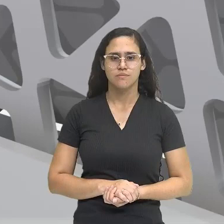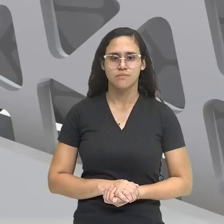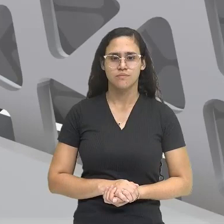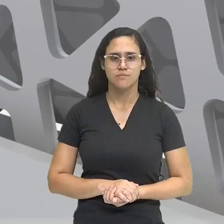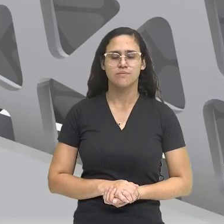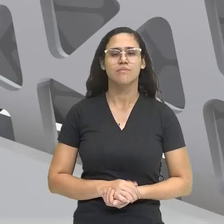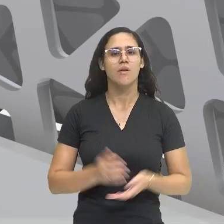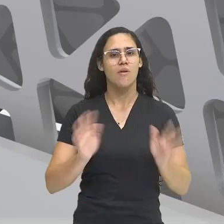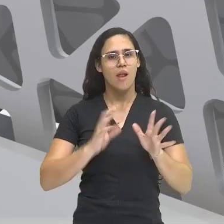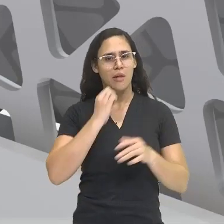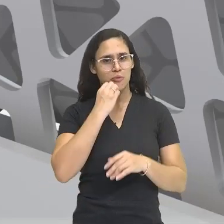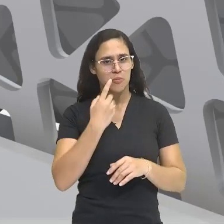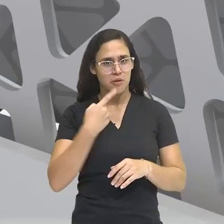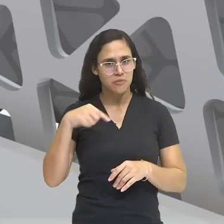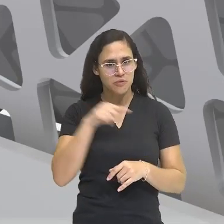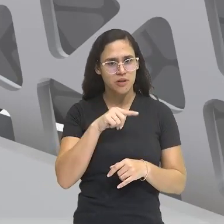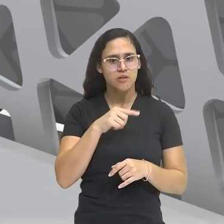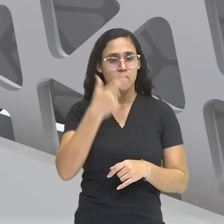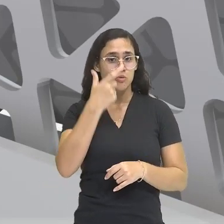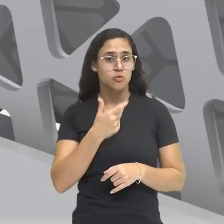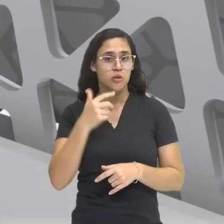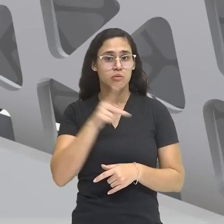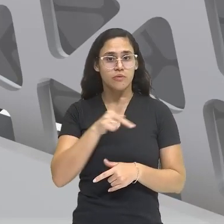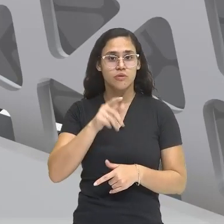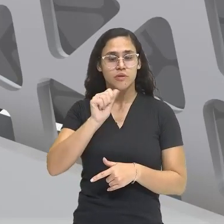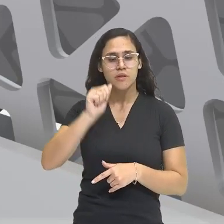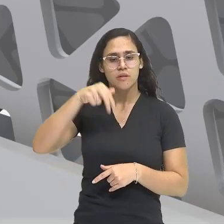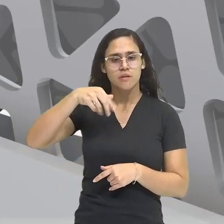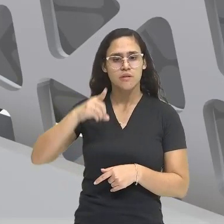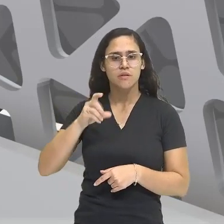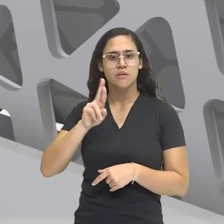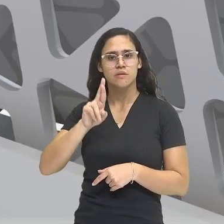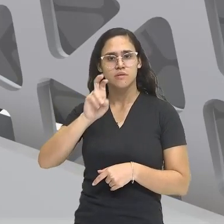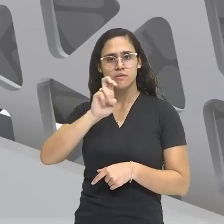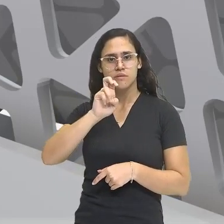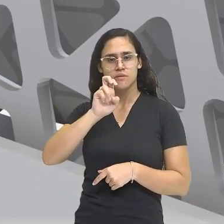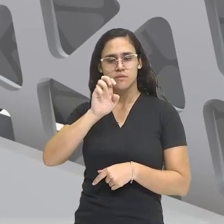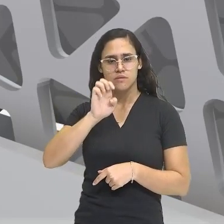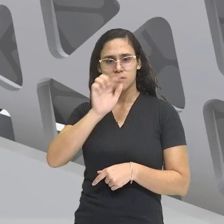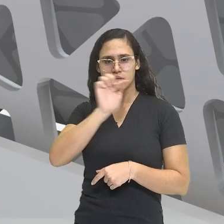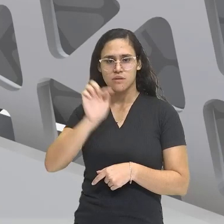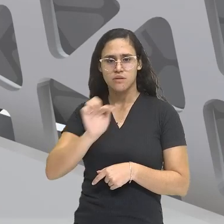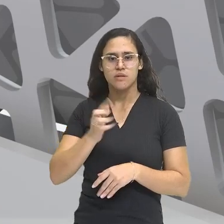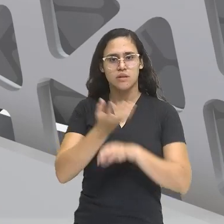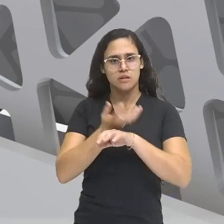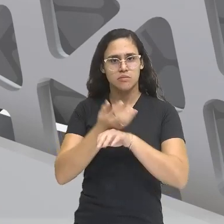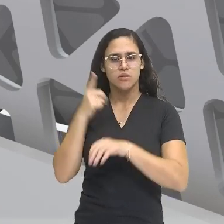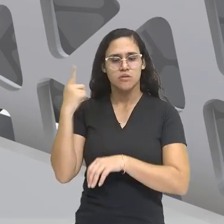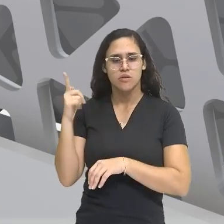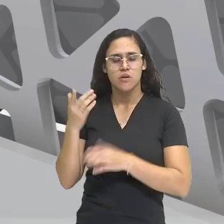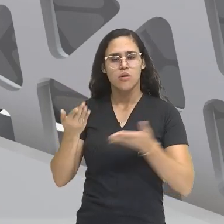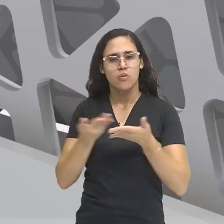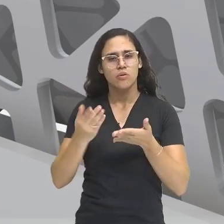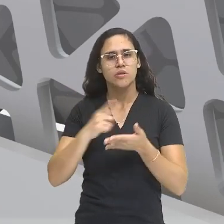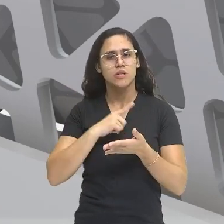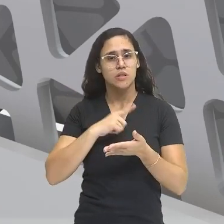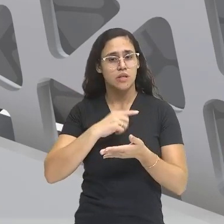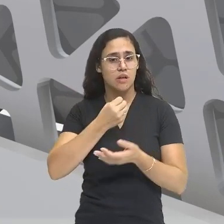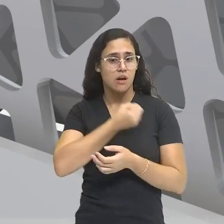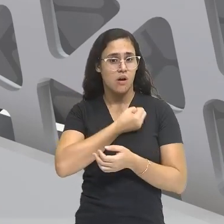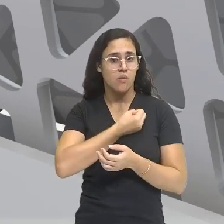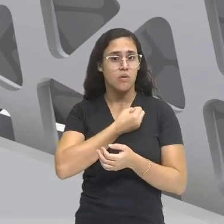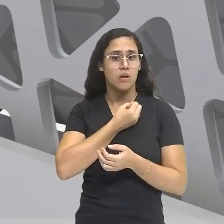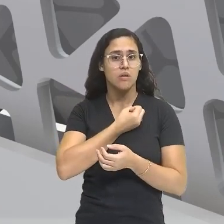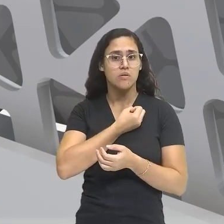Olá, tudo bem com vocês? Sou a professora Andresa, do componente de Geografia. Hoje nós temos aí a nossa aula de número 8.